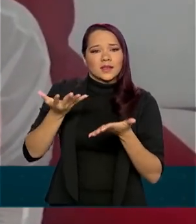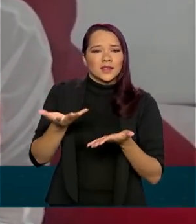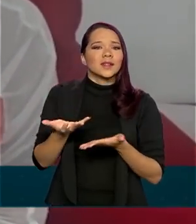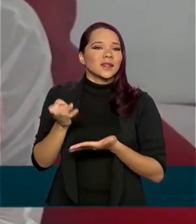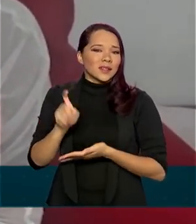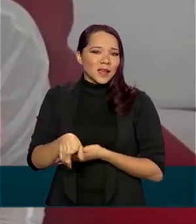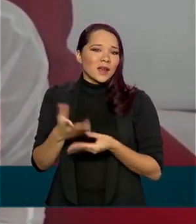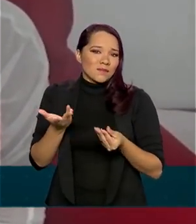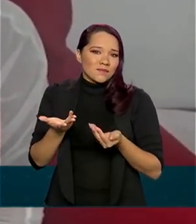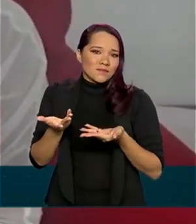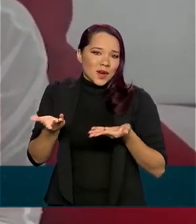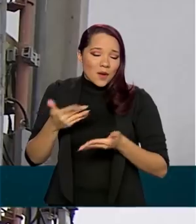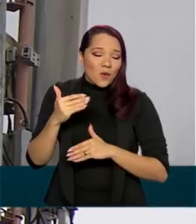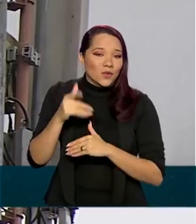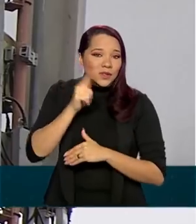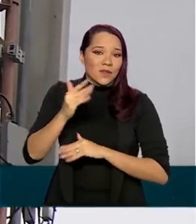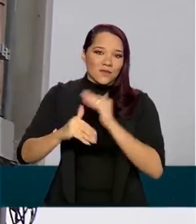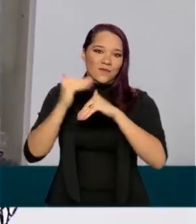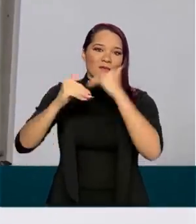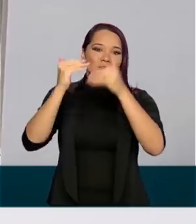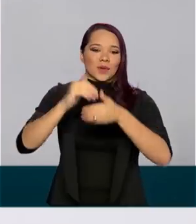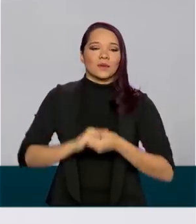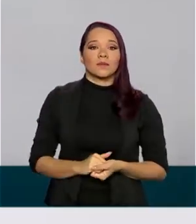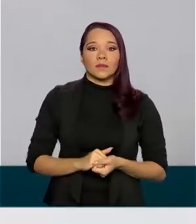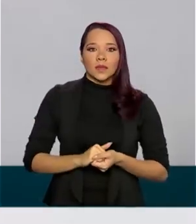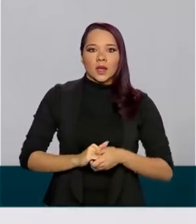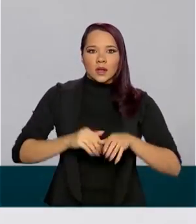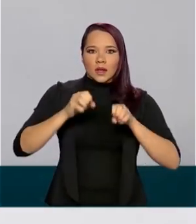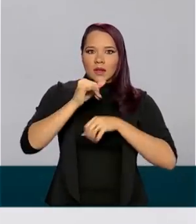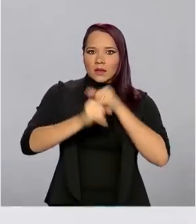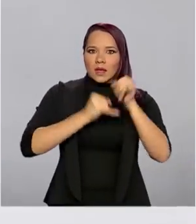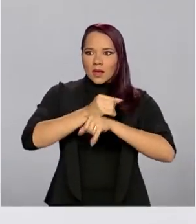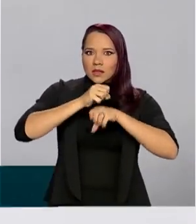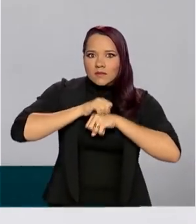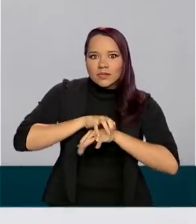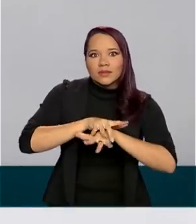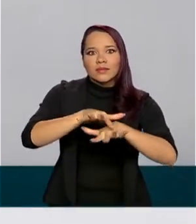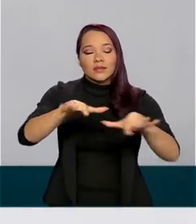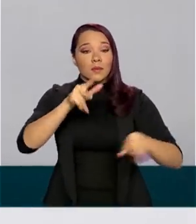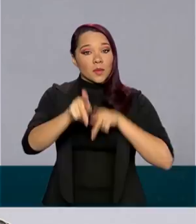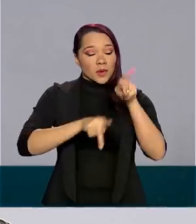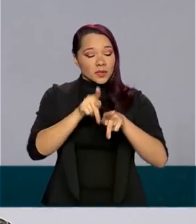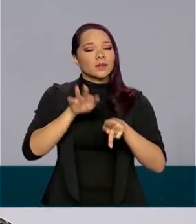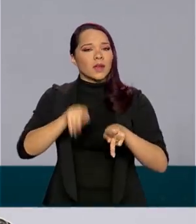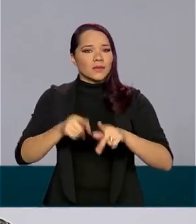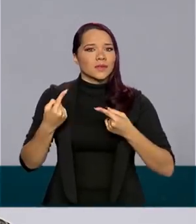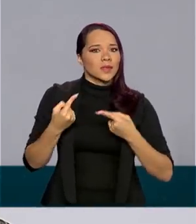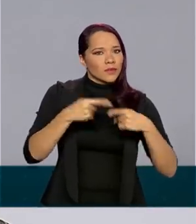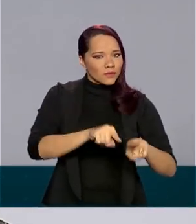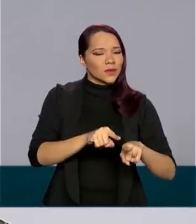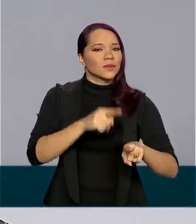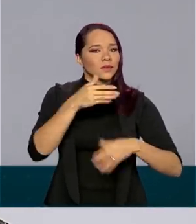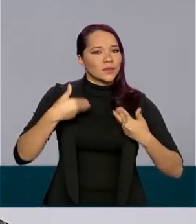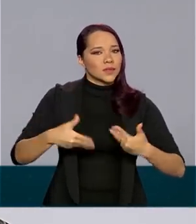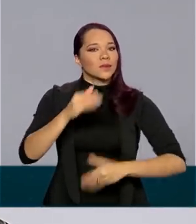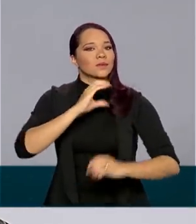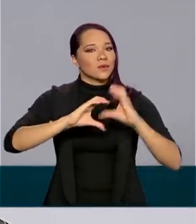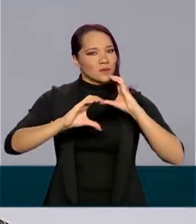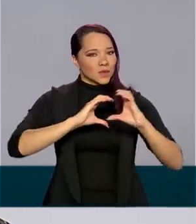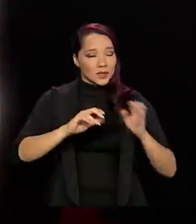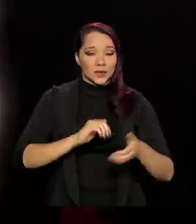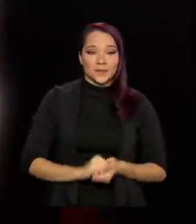poder evoluir. Levar internet à população é um dos desafios do Ministério das Comunicações.